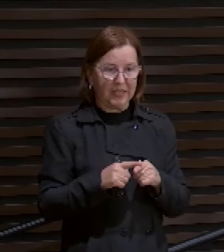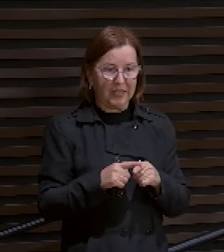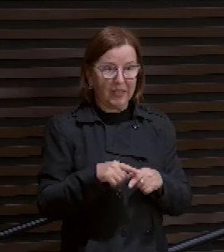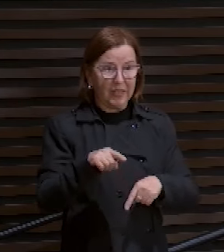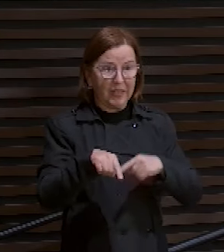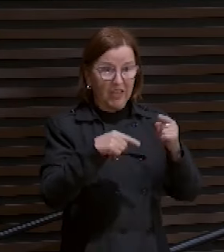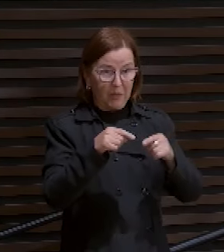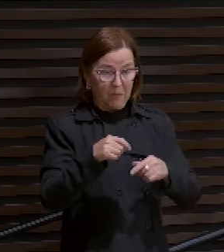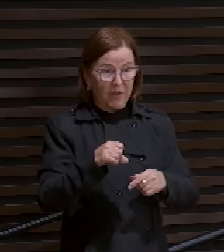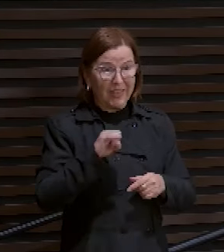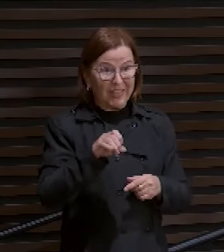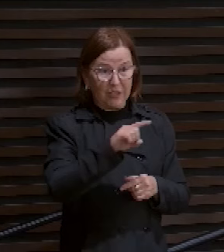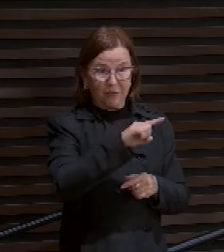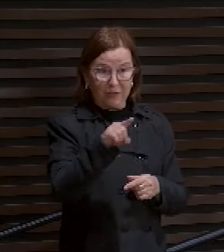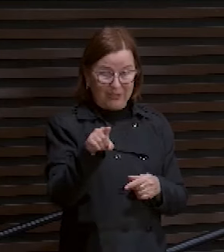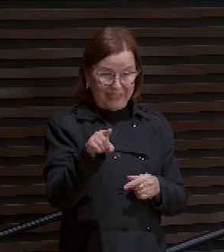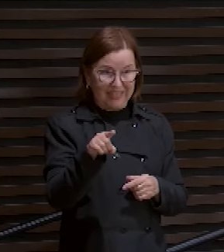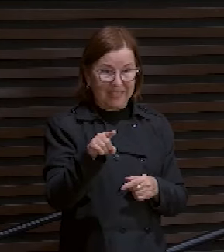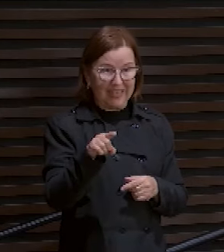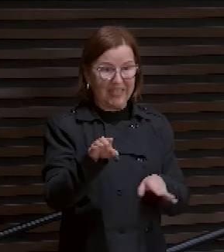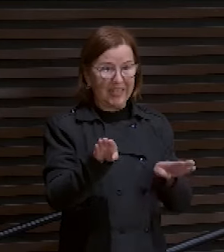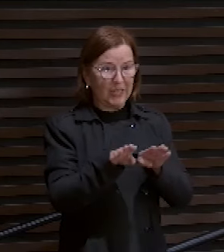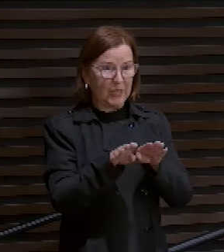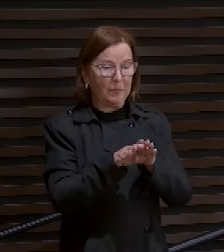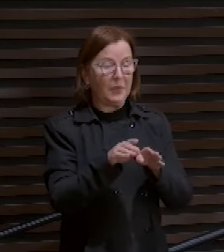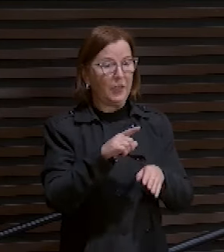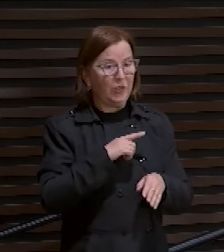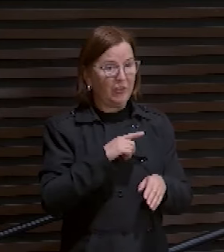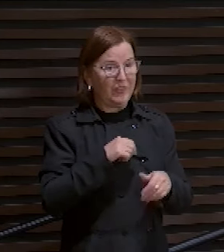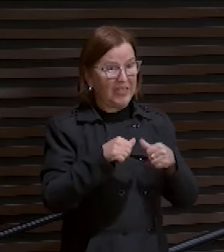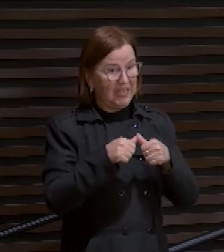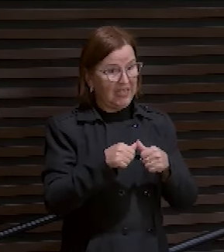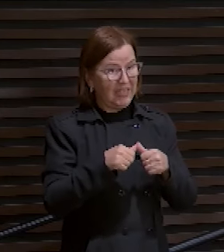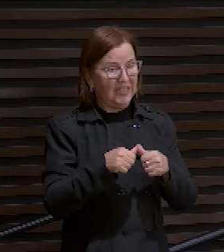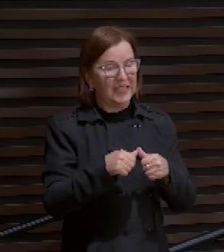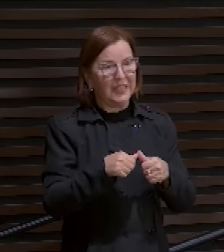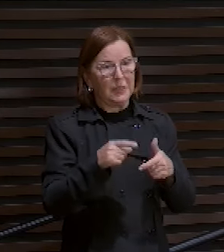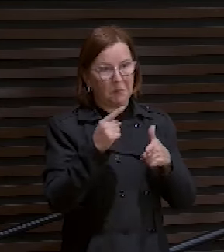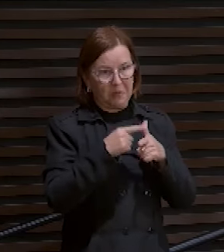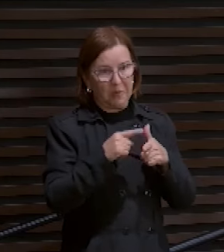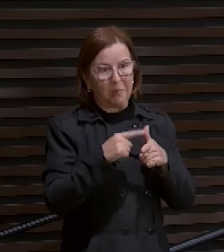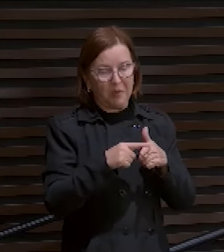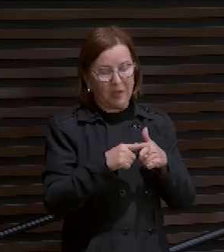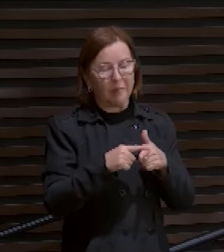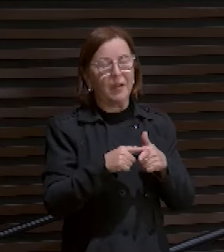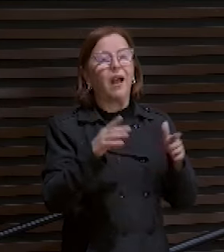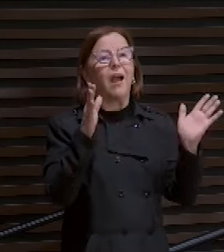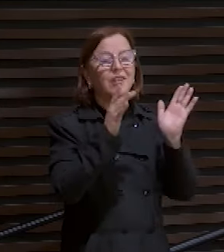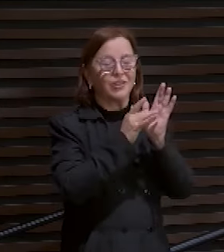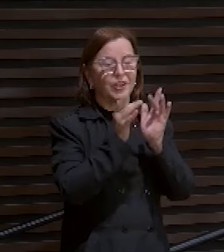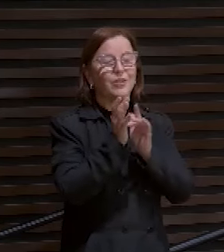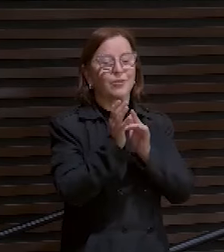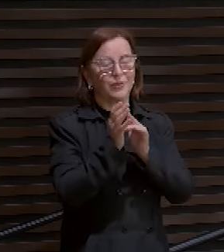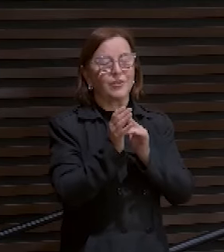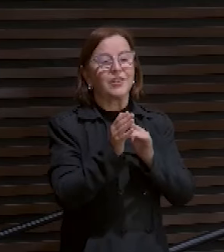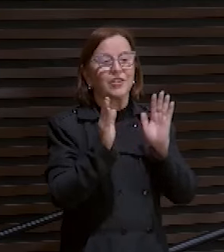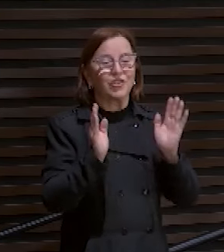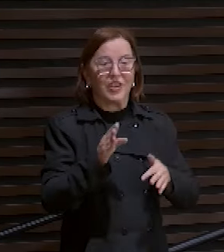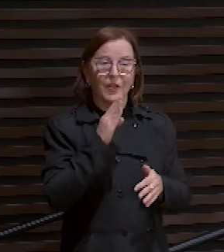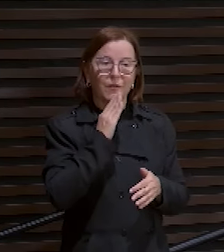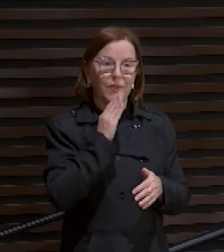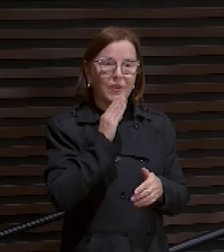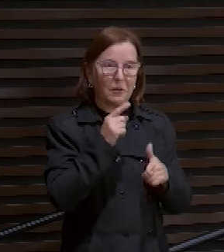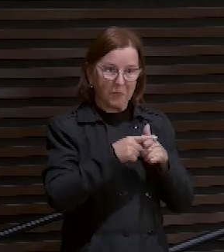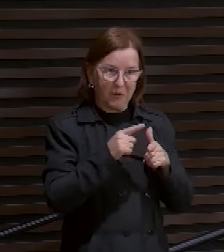sumo sacerdote. Que sabe o que é isso. Porque se ele não passou por isso. Como é que ele vai me socorrer? Vocês estão